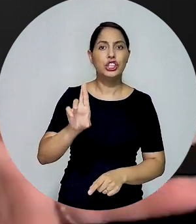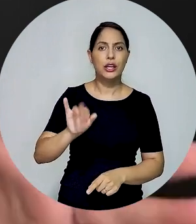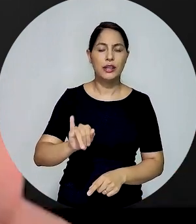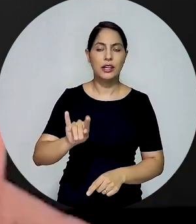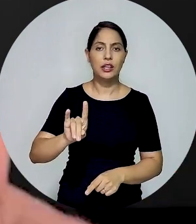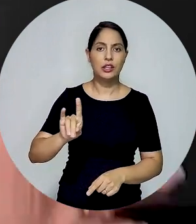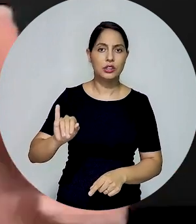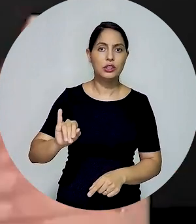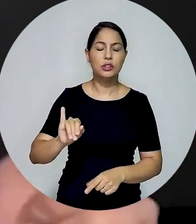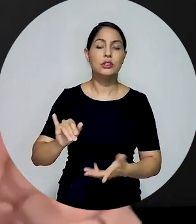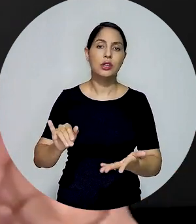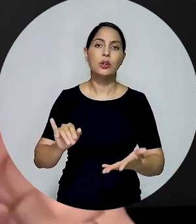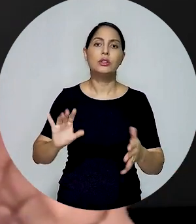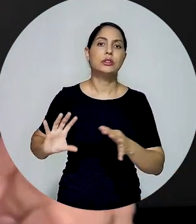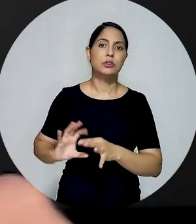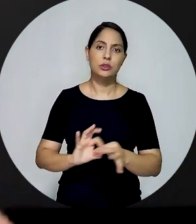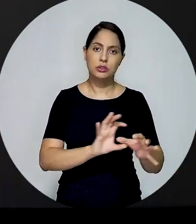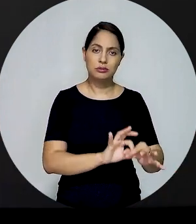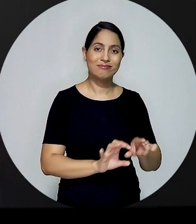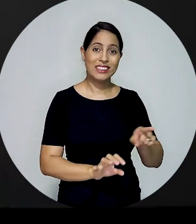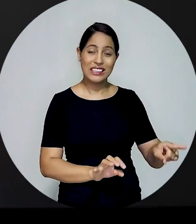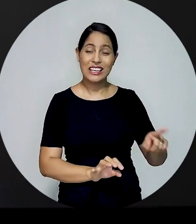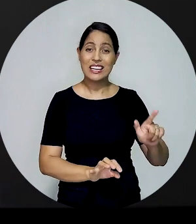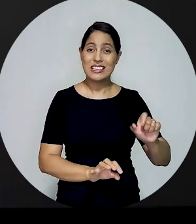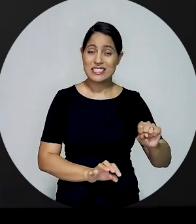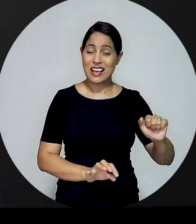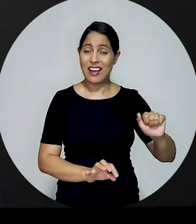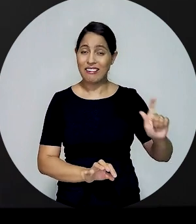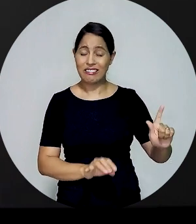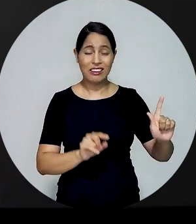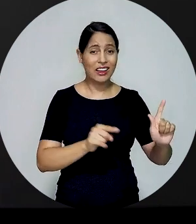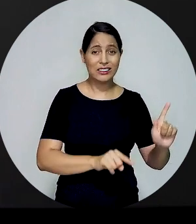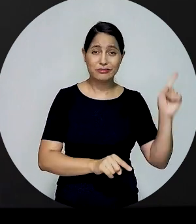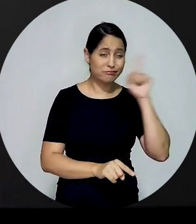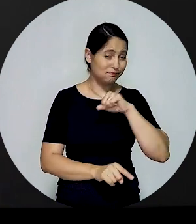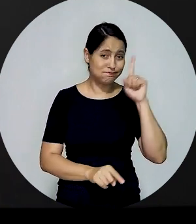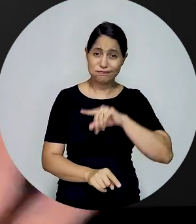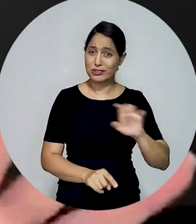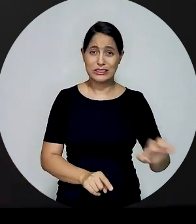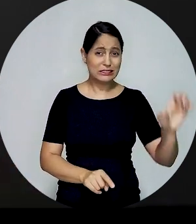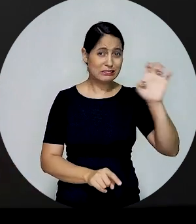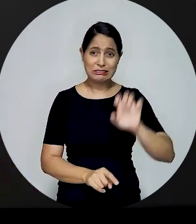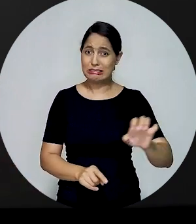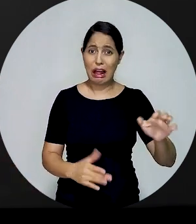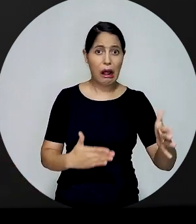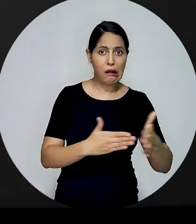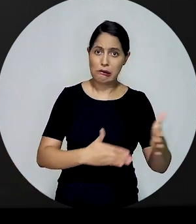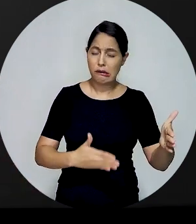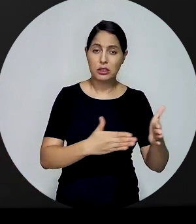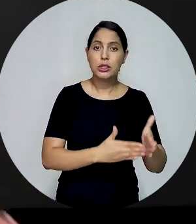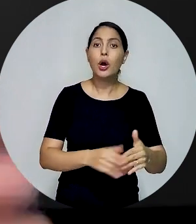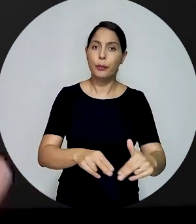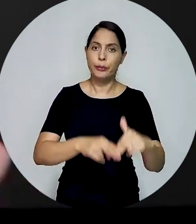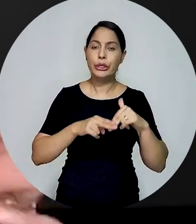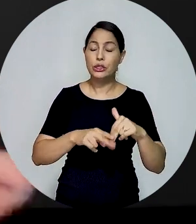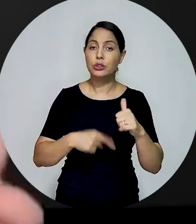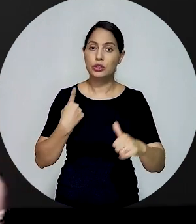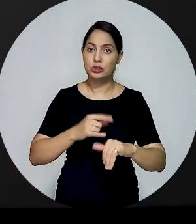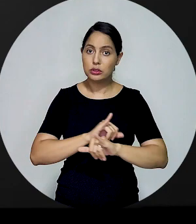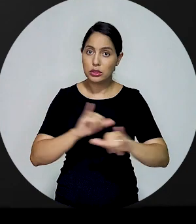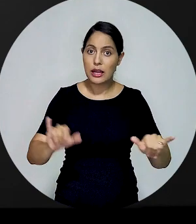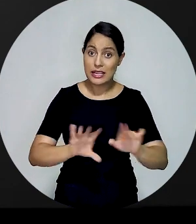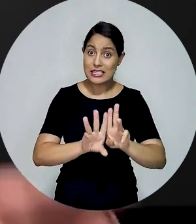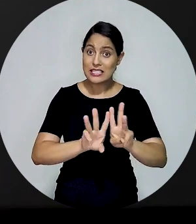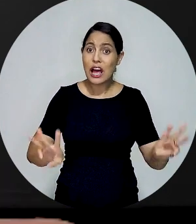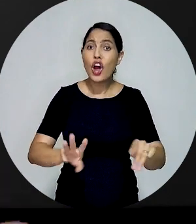está no requerimentos, também conhecido como SAG, você vai ter problema em alguns estados, ele nem está mais acessível. Então, bastante